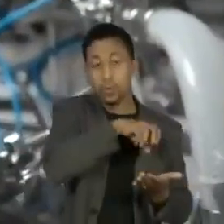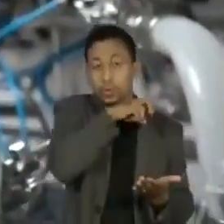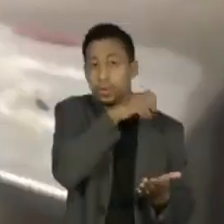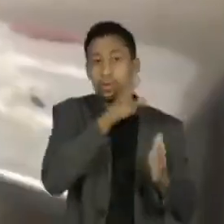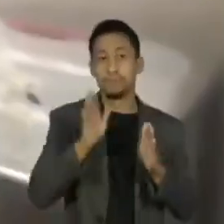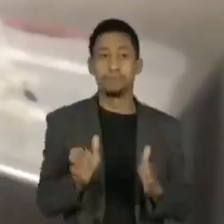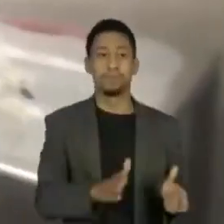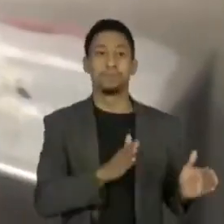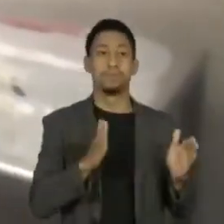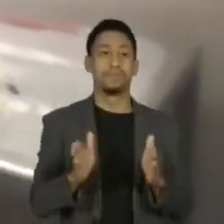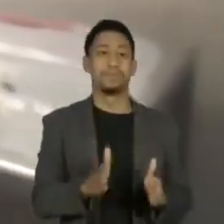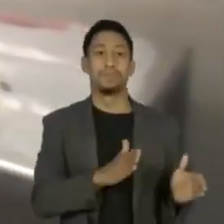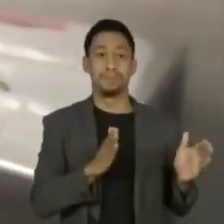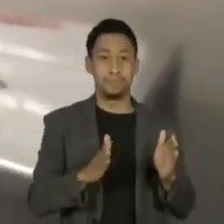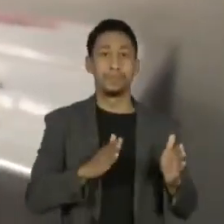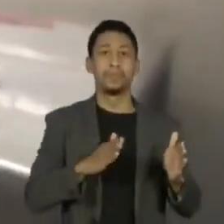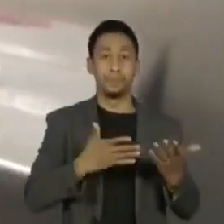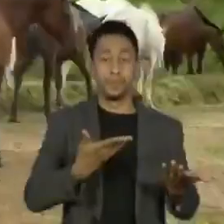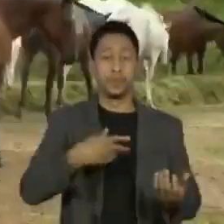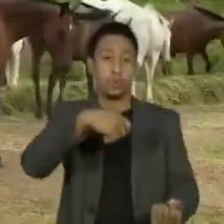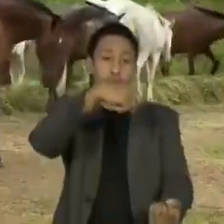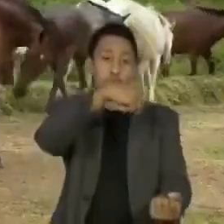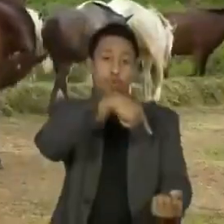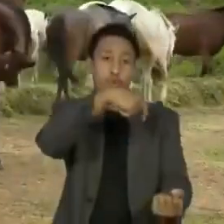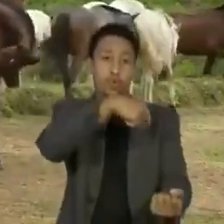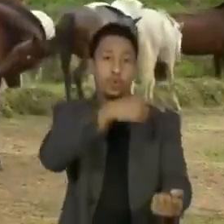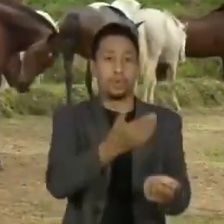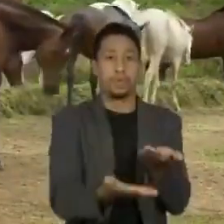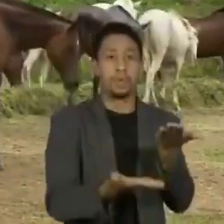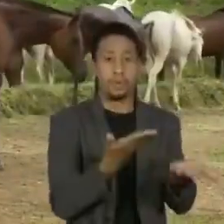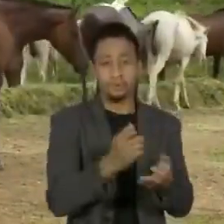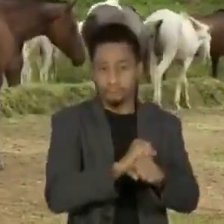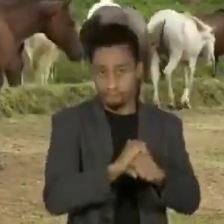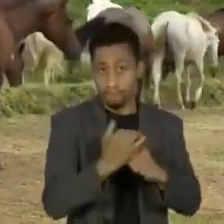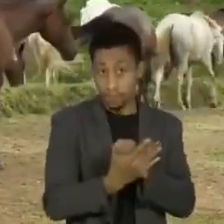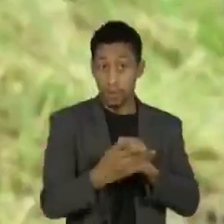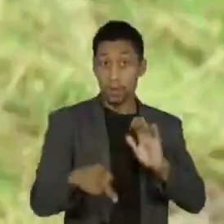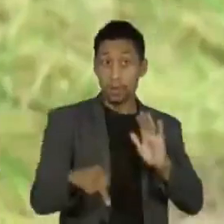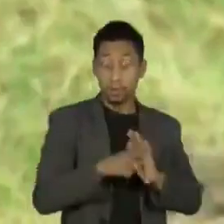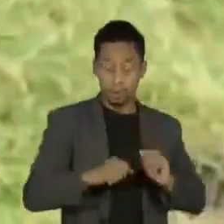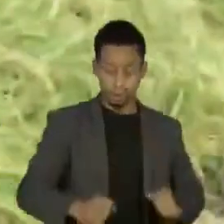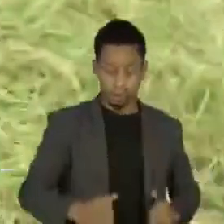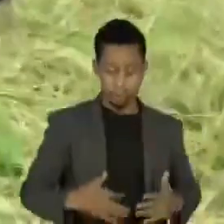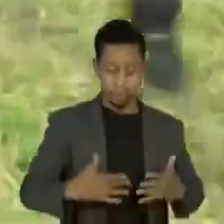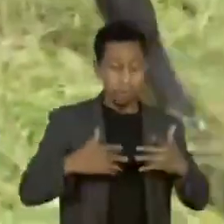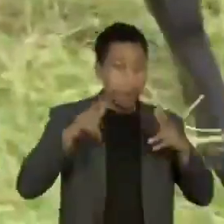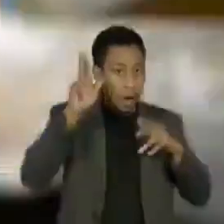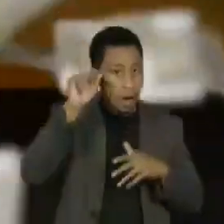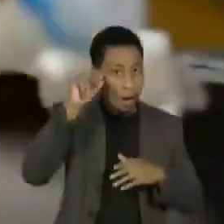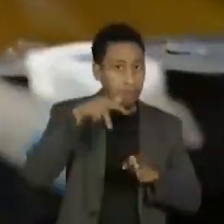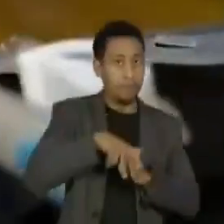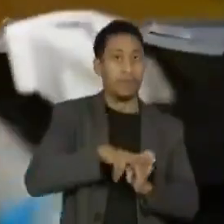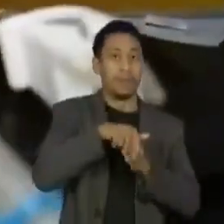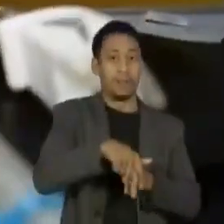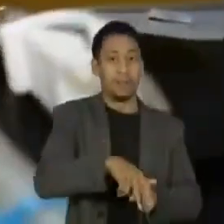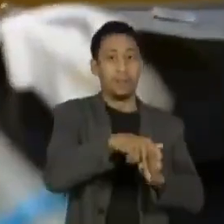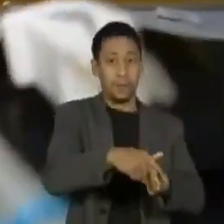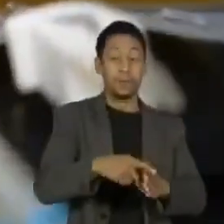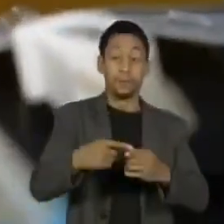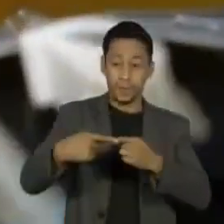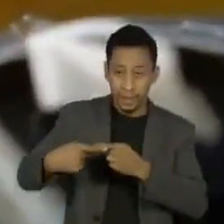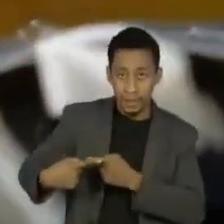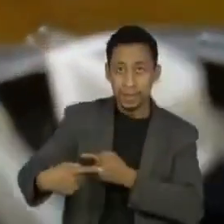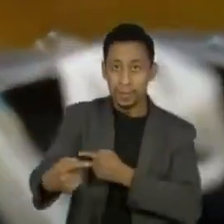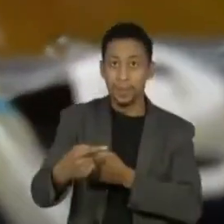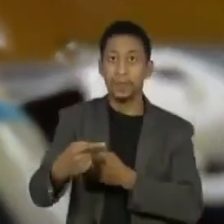3 mil frascos de um soro anti-Covid feito a partir de anticorpos produzidos por cavalos. Esta semana,